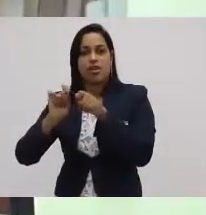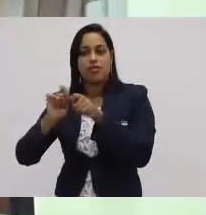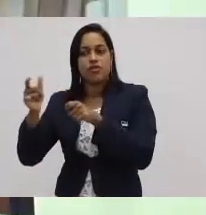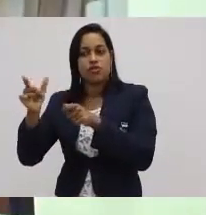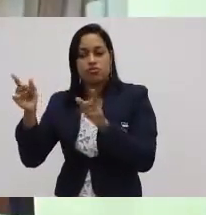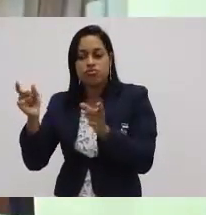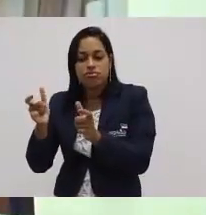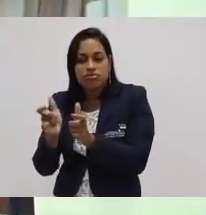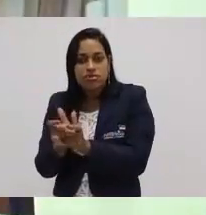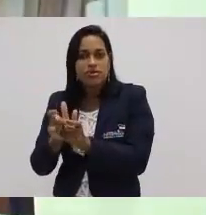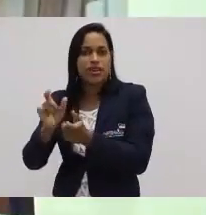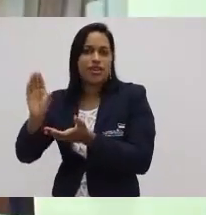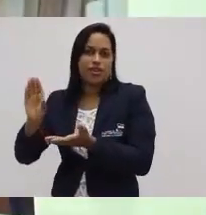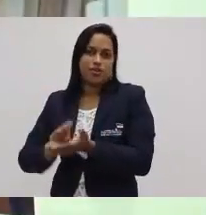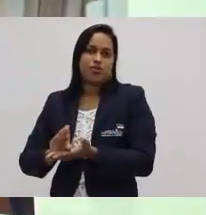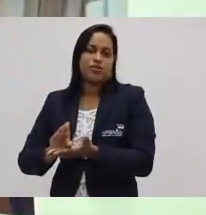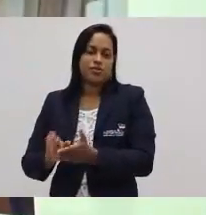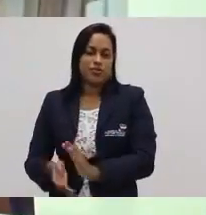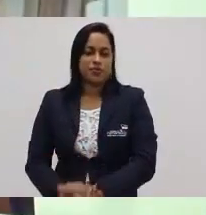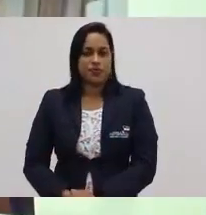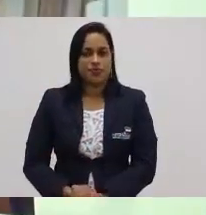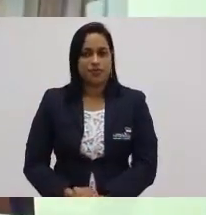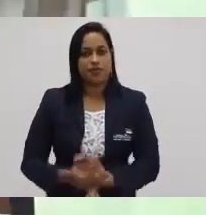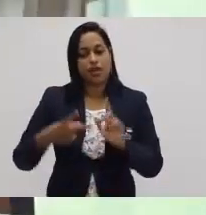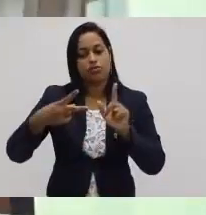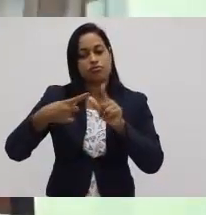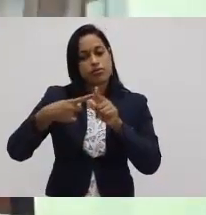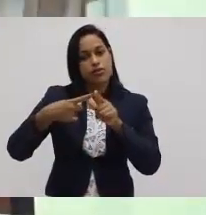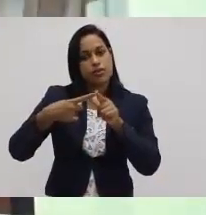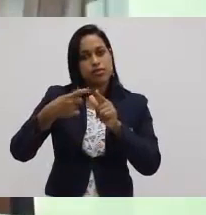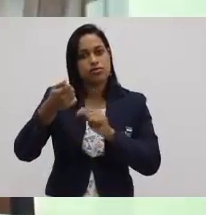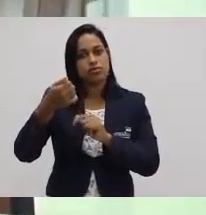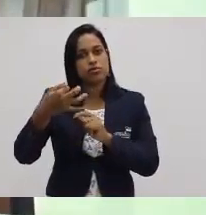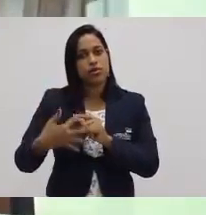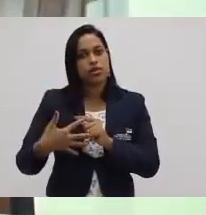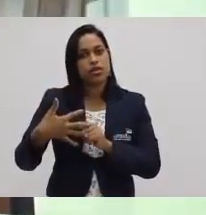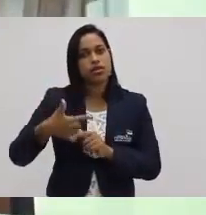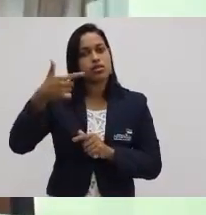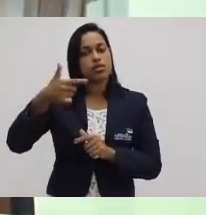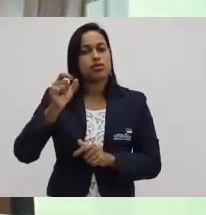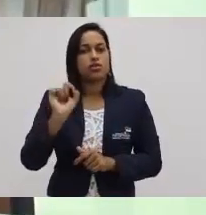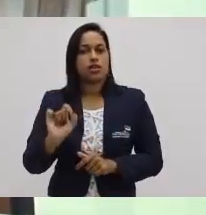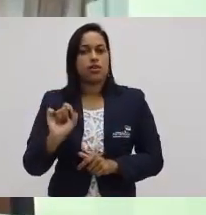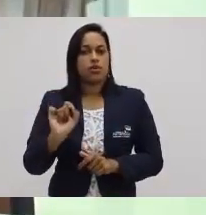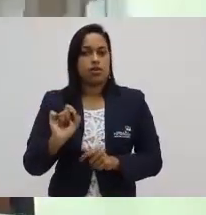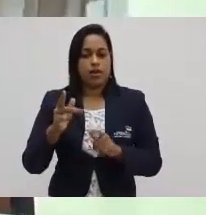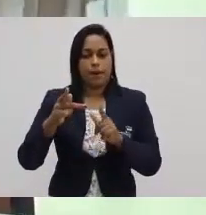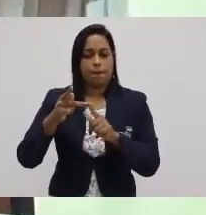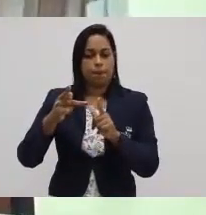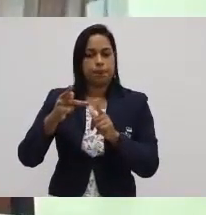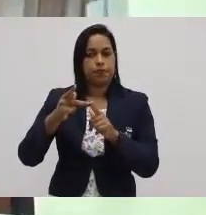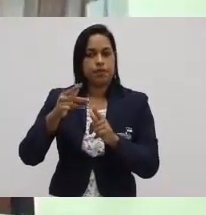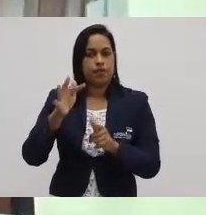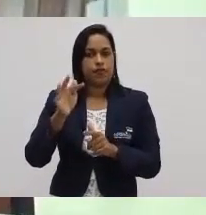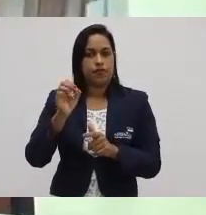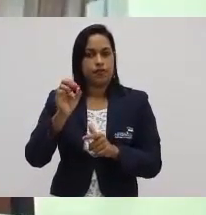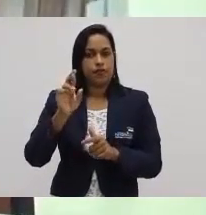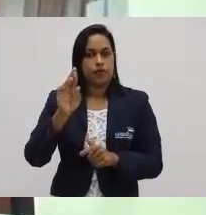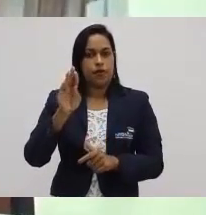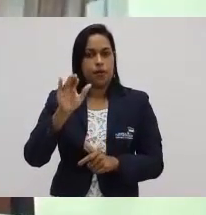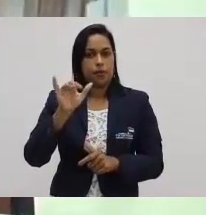menos recursos. A segunda característica que queria ressaltar da Revolução Industrial para vocês é o Fordismo.